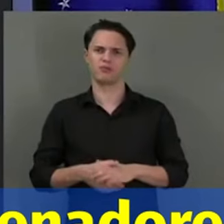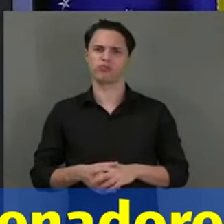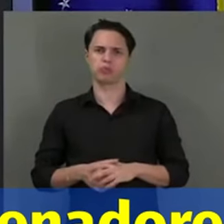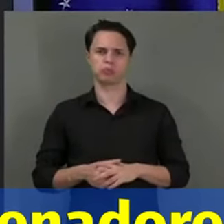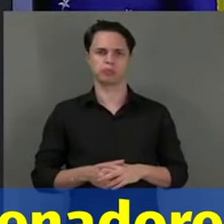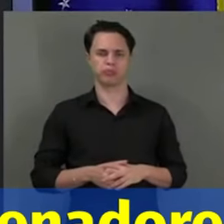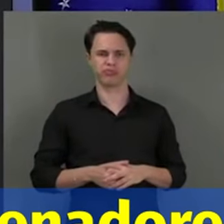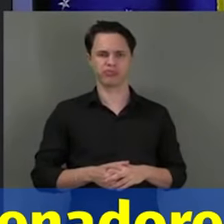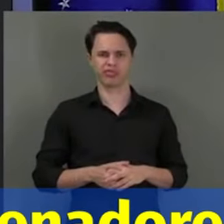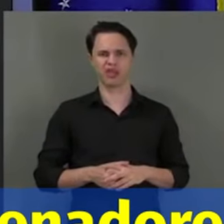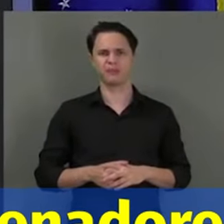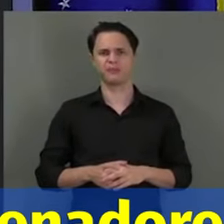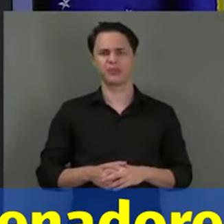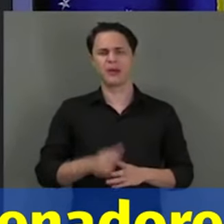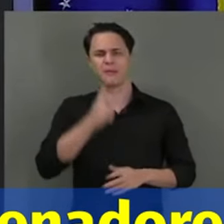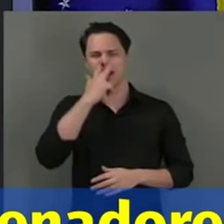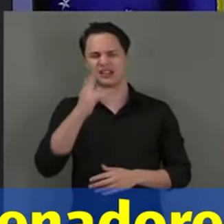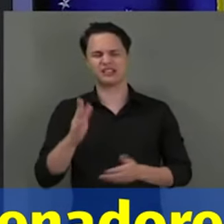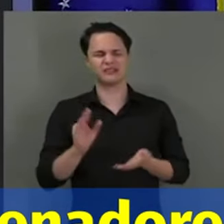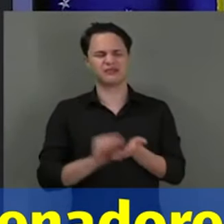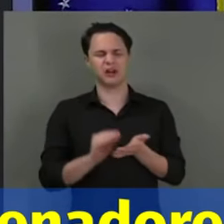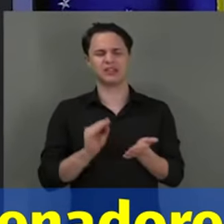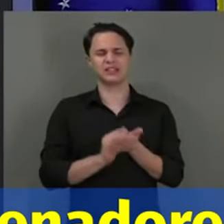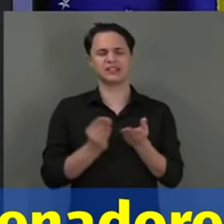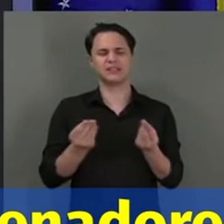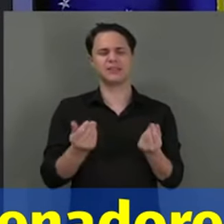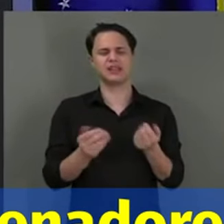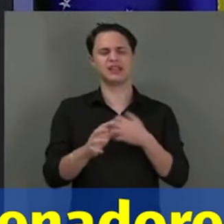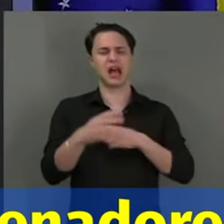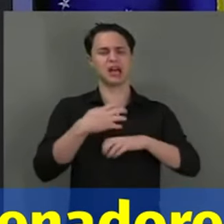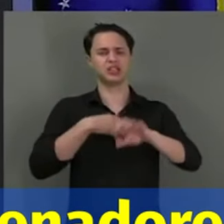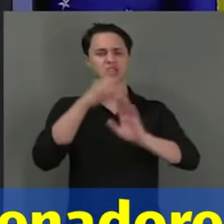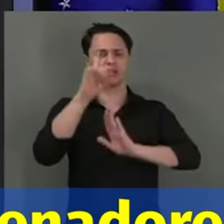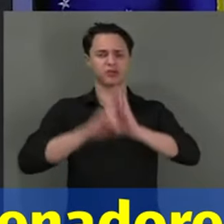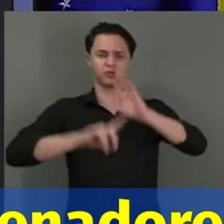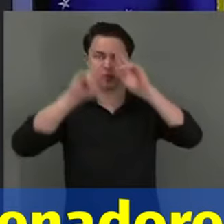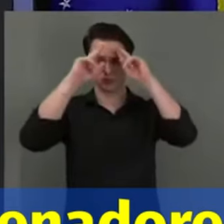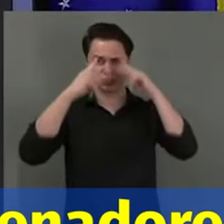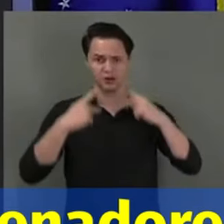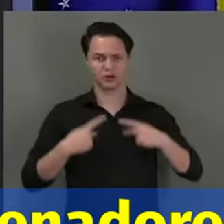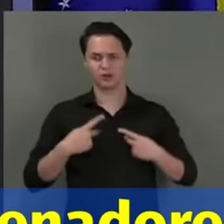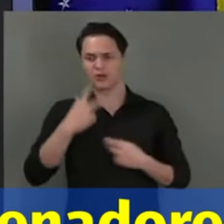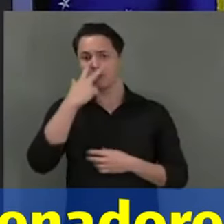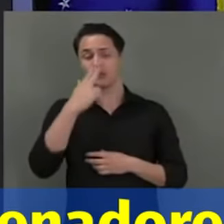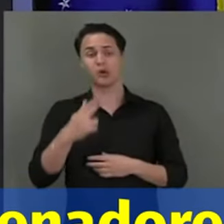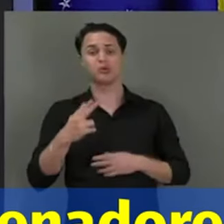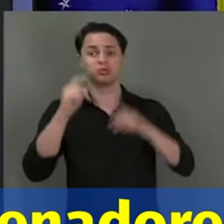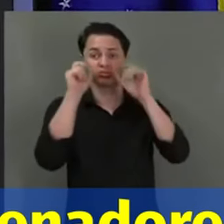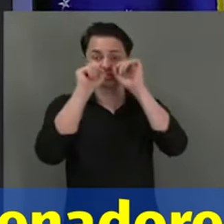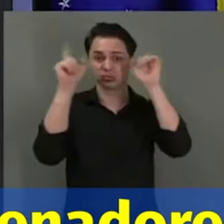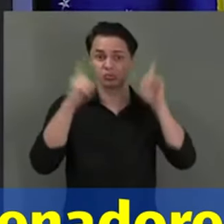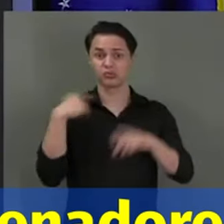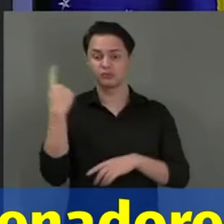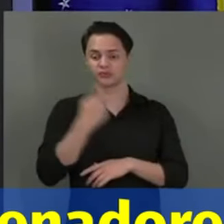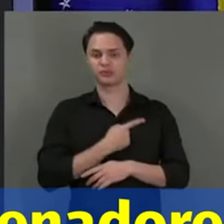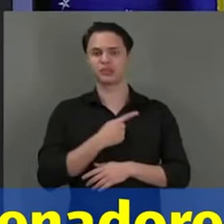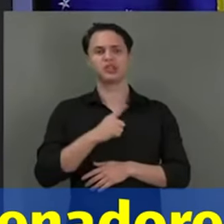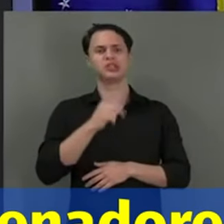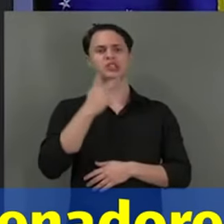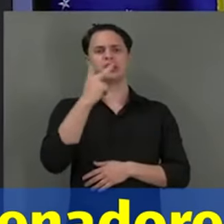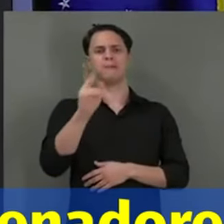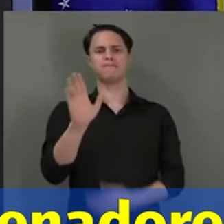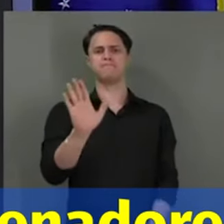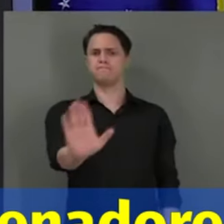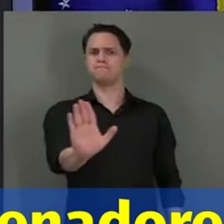Que falta de humanidade, de direitos humanos é essa? É um chamamento para cada um de nós para dar um basta nisso.